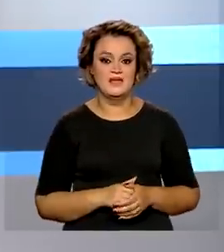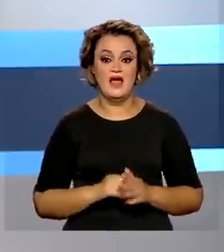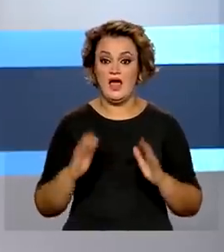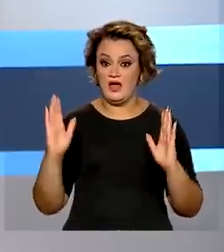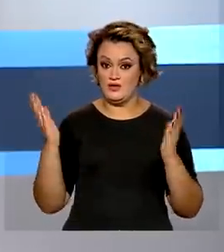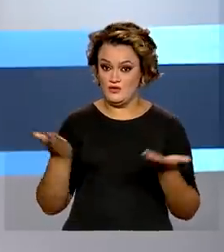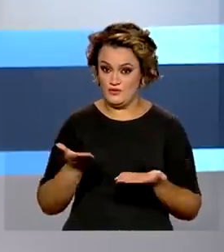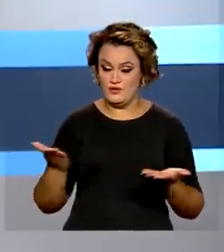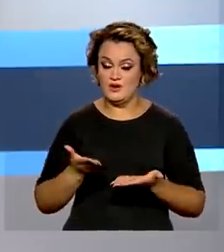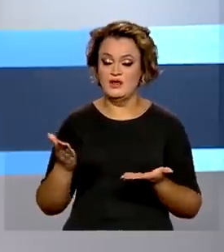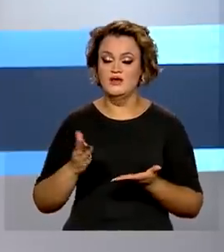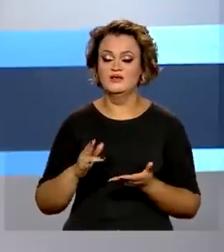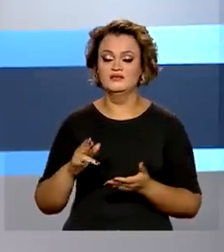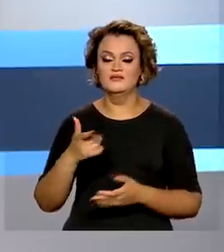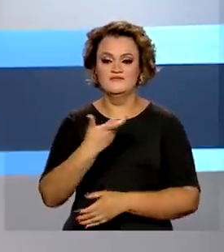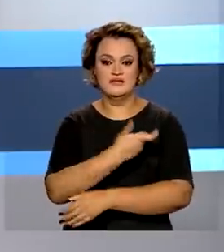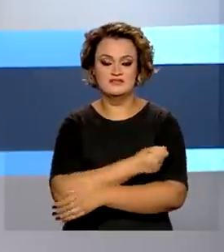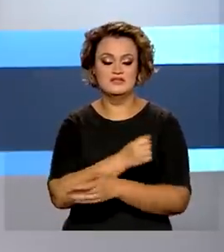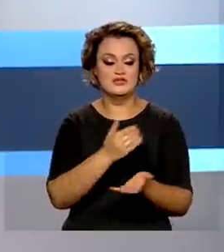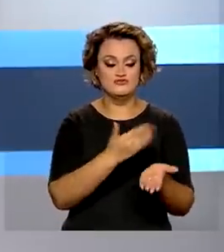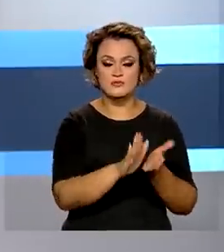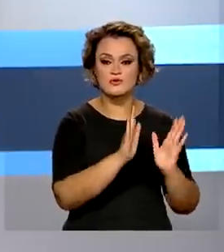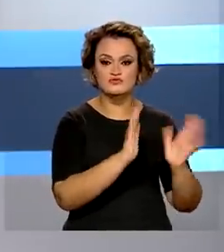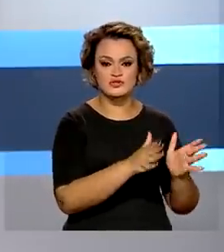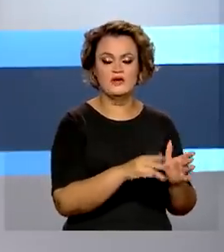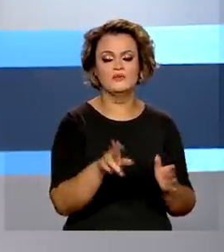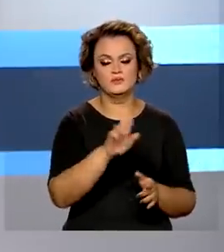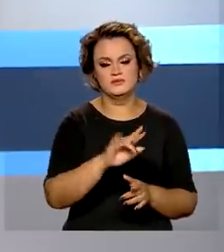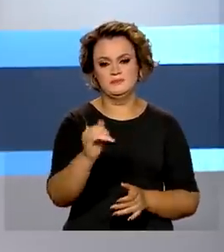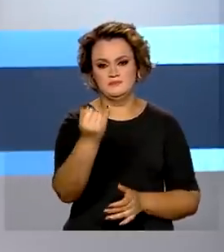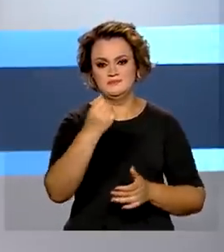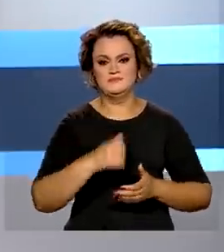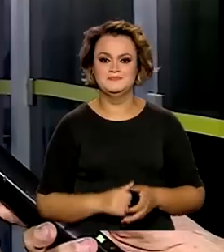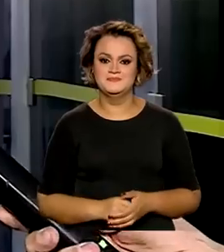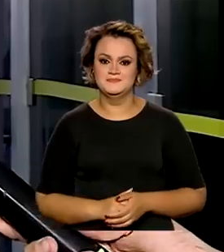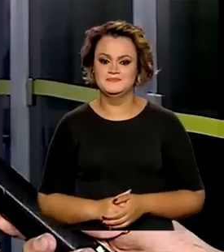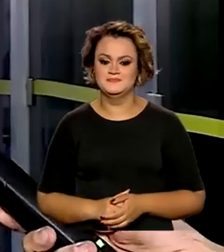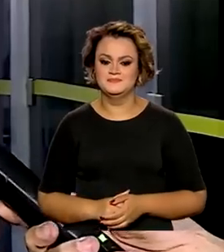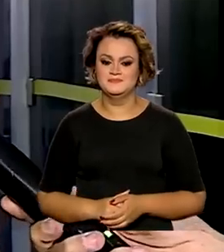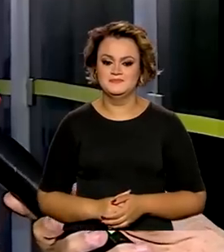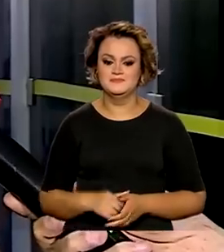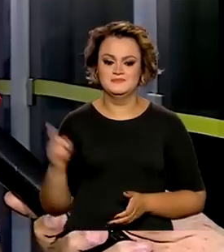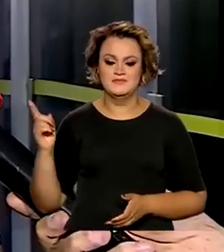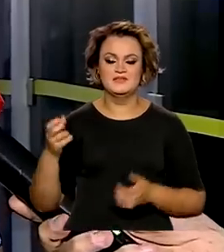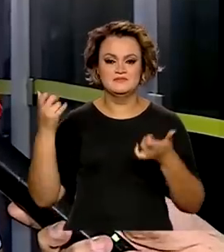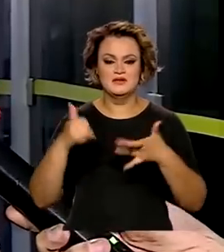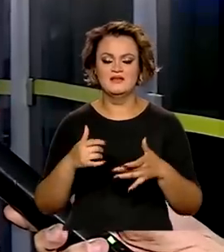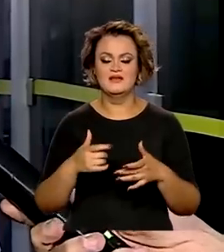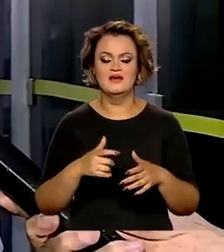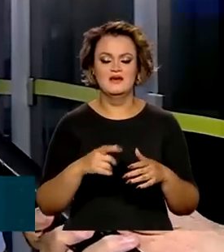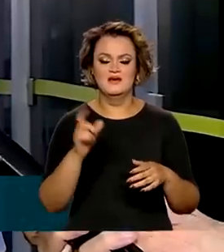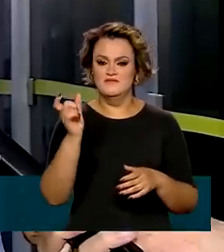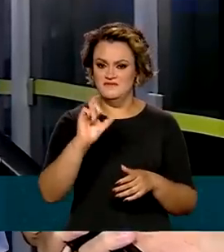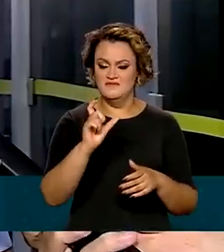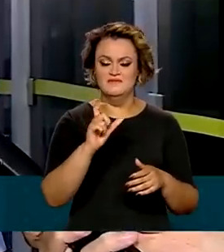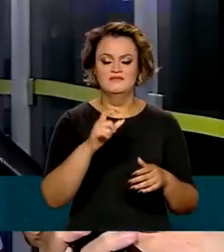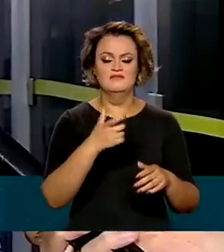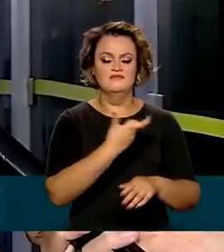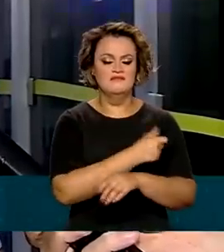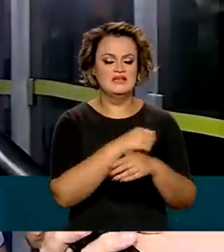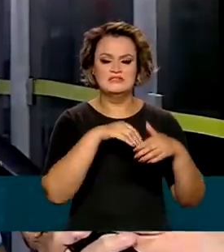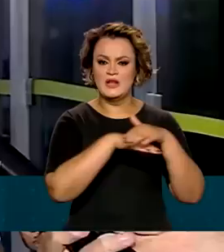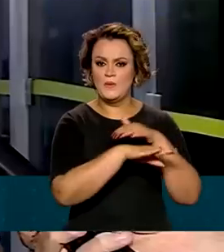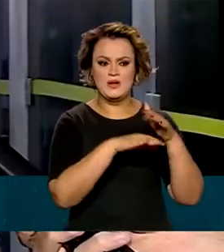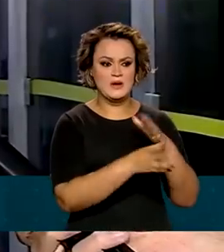momento, devem ser utilizadas as doses já disponíveis nos postos de saúde. Há estoque de Coronavac em estados e municípios para